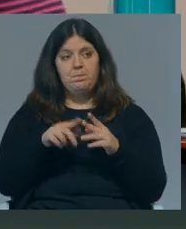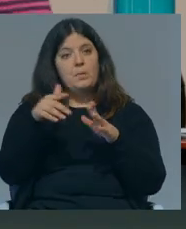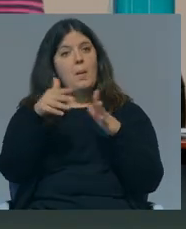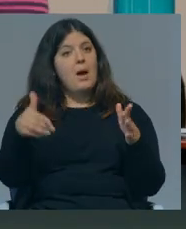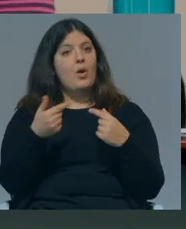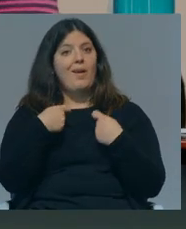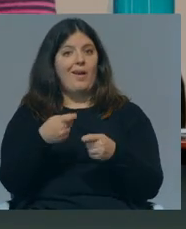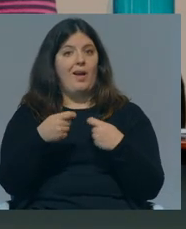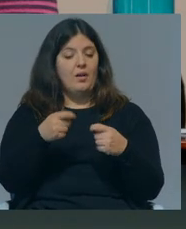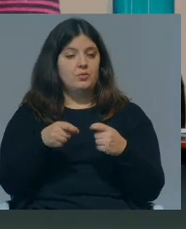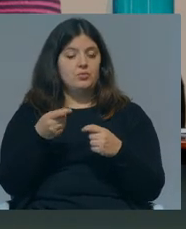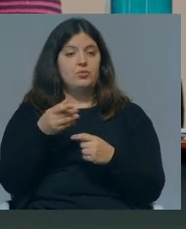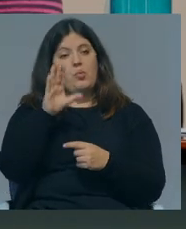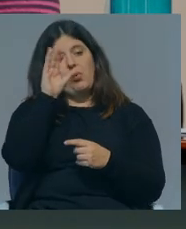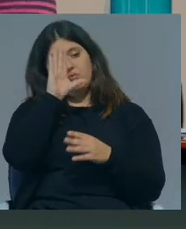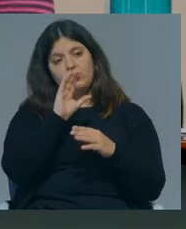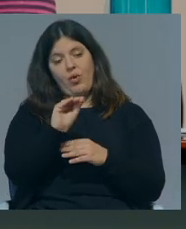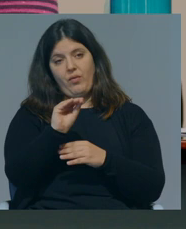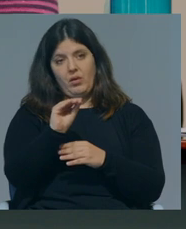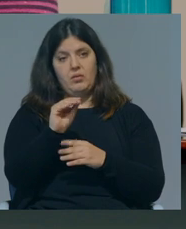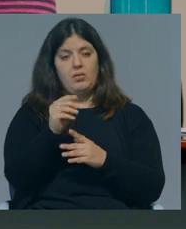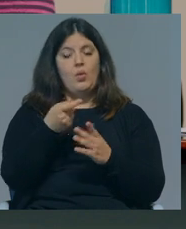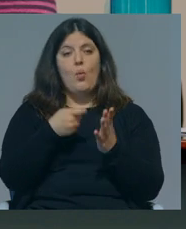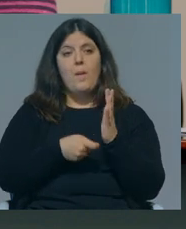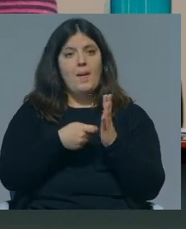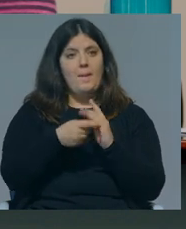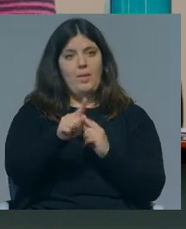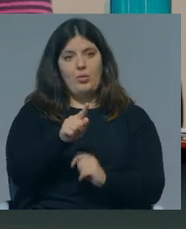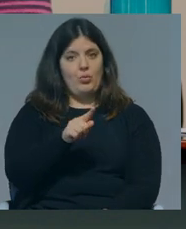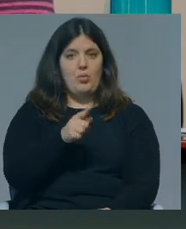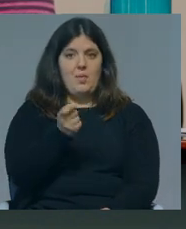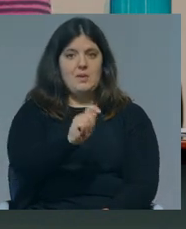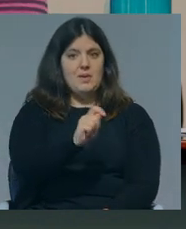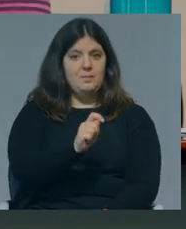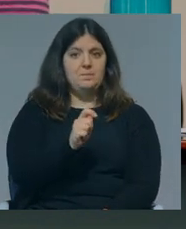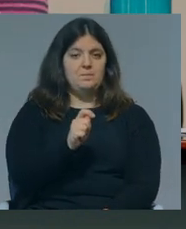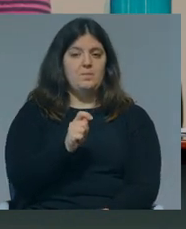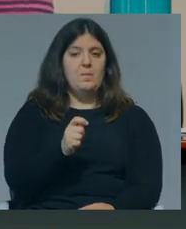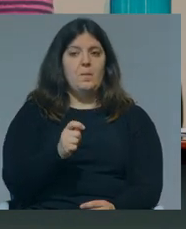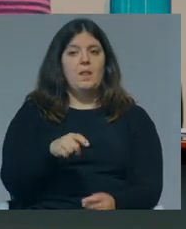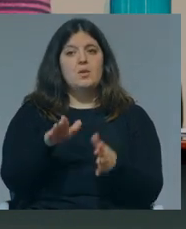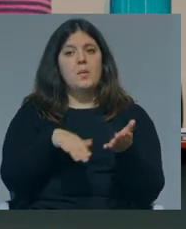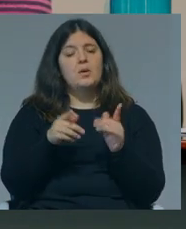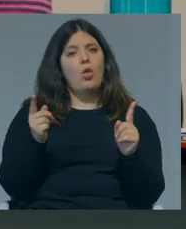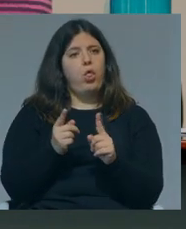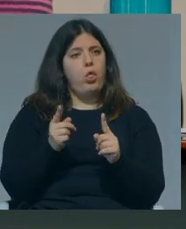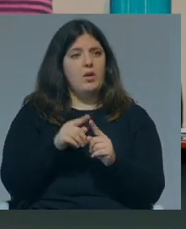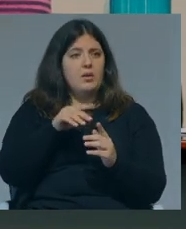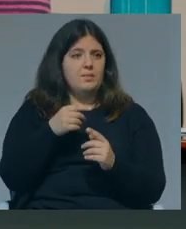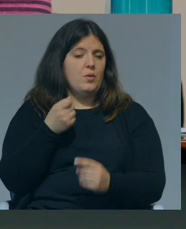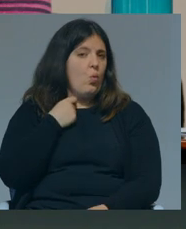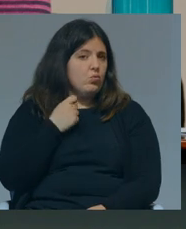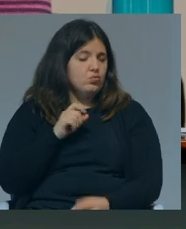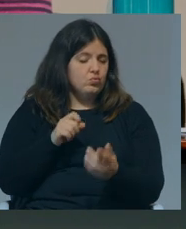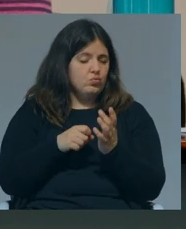maior custo para pôr um jovem no ensino superior não são as propinas, as propinas hoje em dia são uma parte muito pequenina, na verdade, do